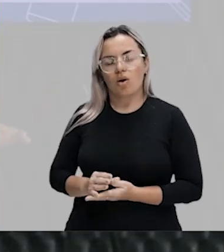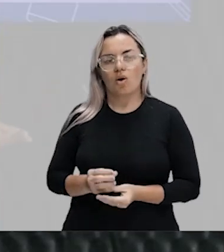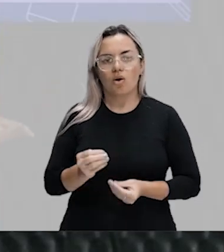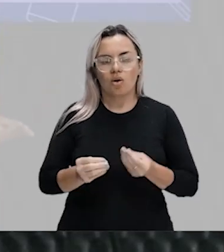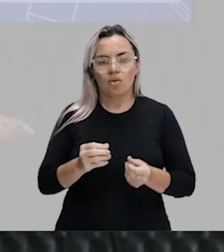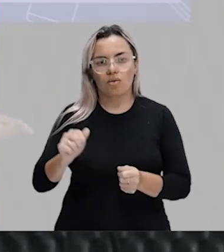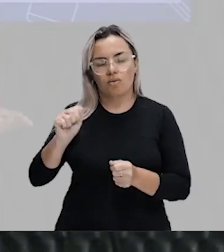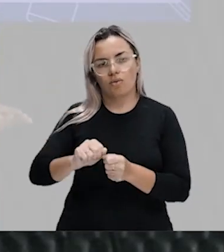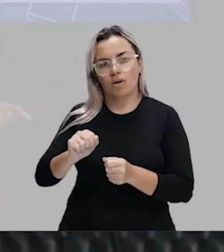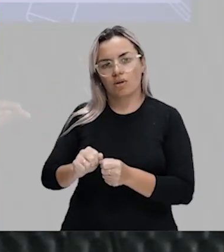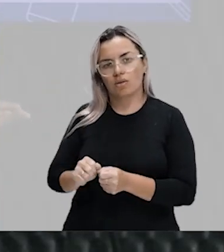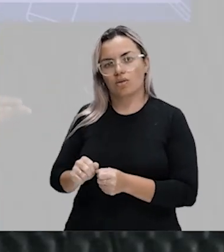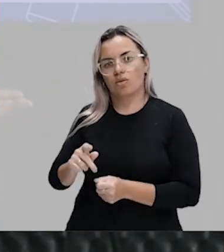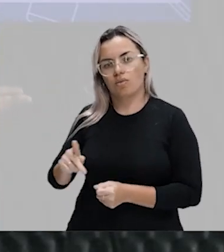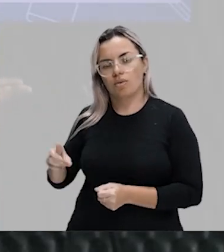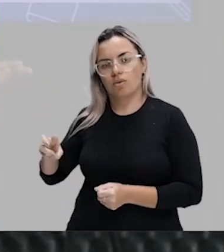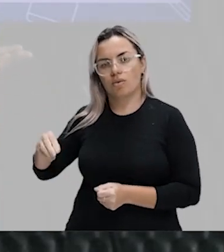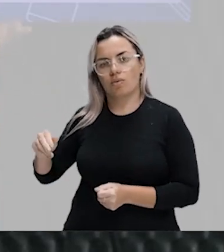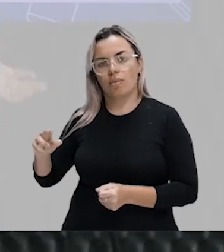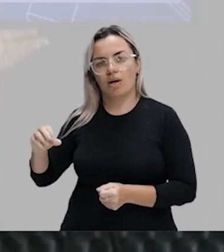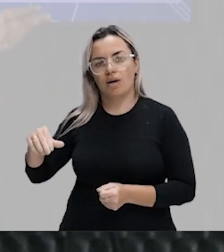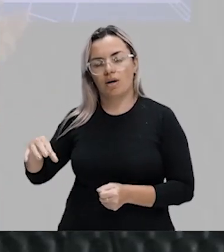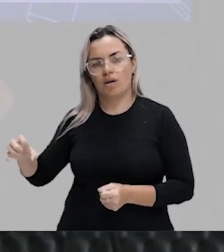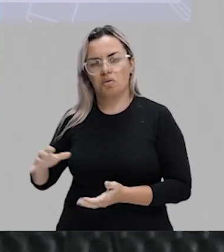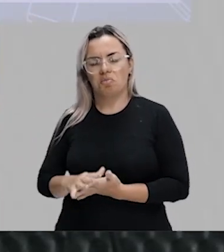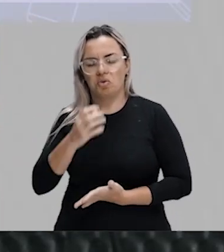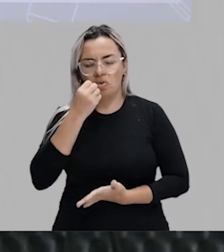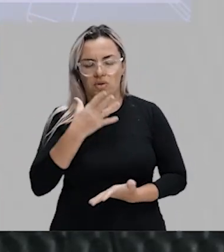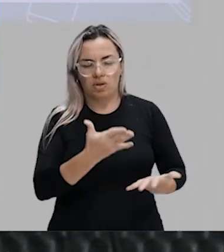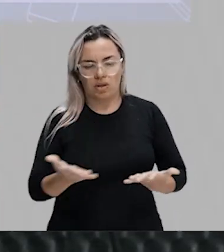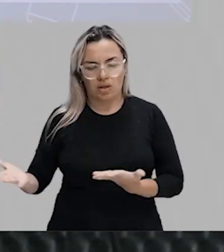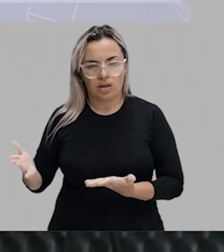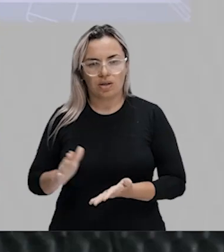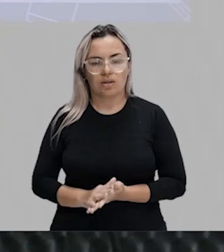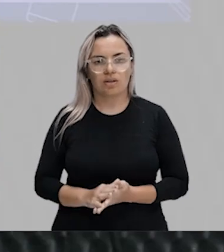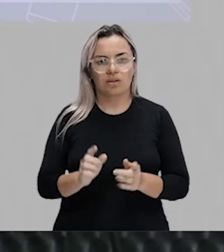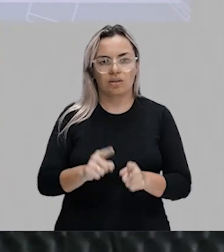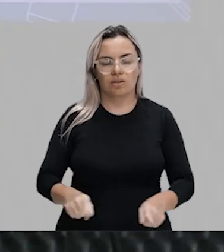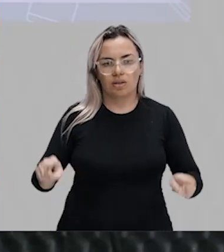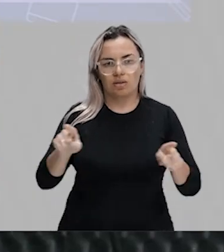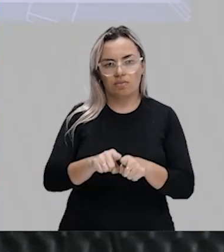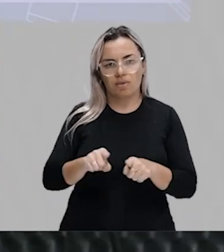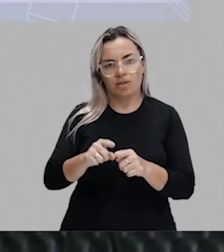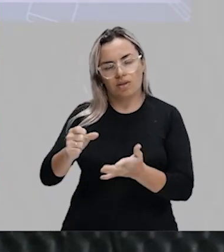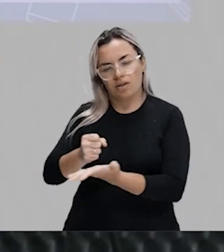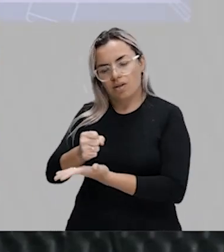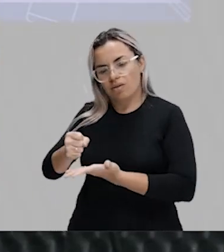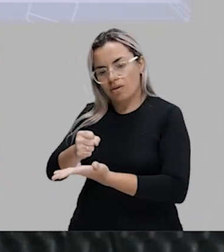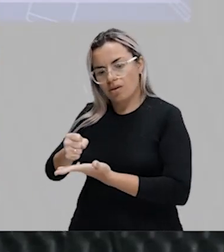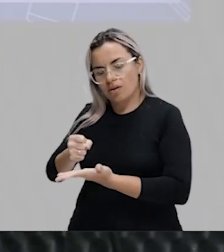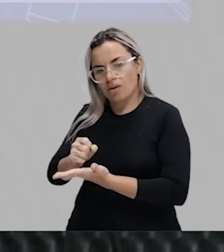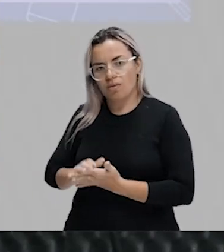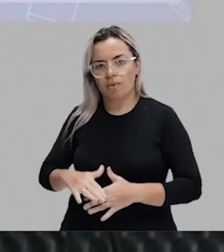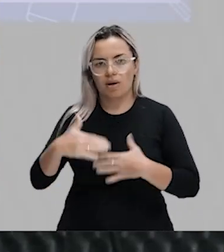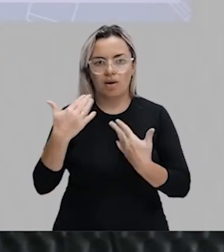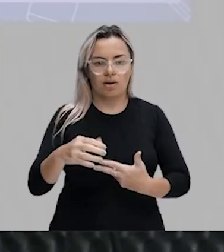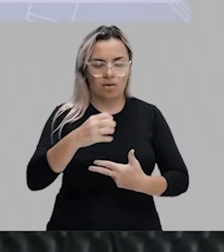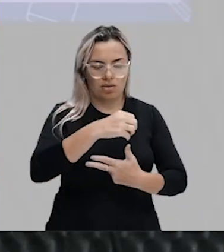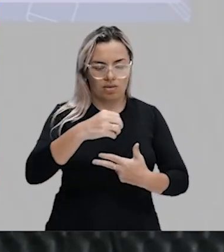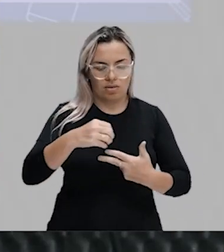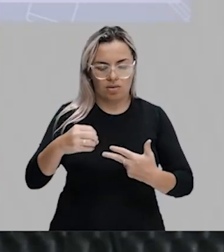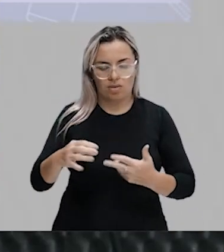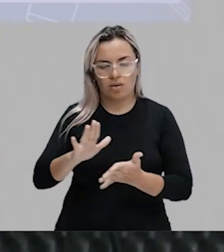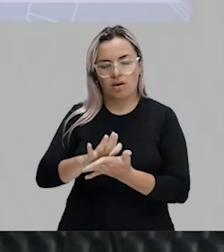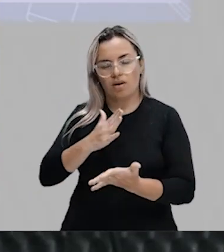é a base para me fazer uma boa prova de Enem, para me conseguir uma interpretação de texto legal, para eu